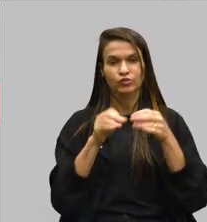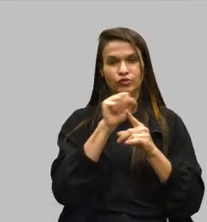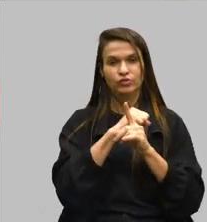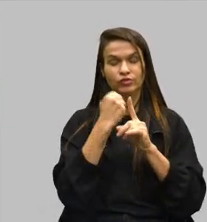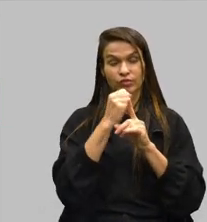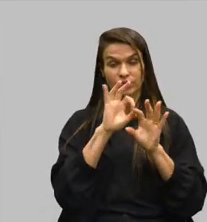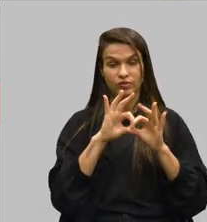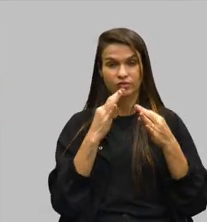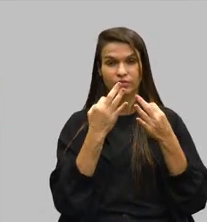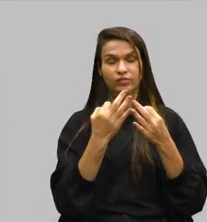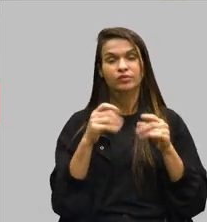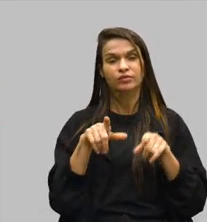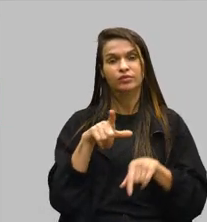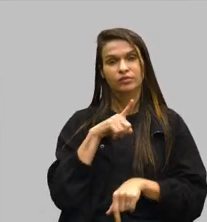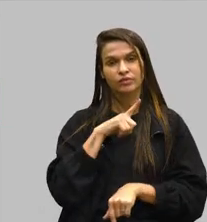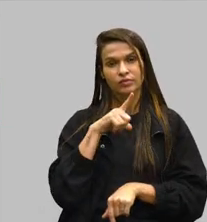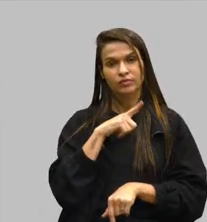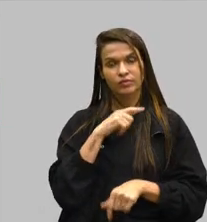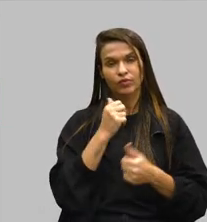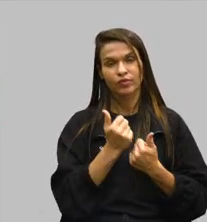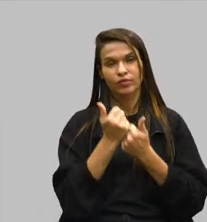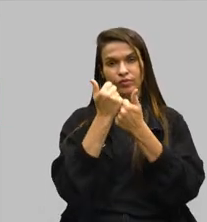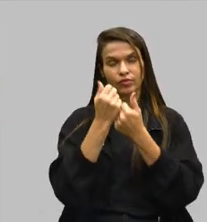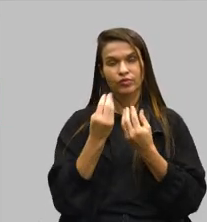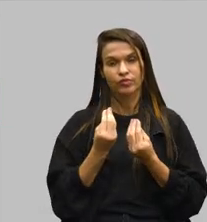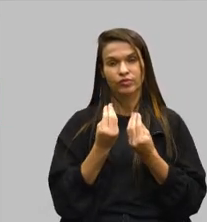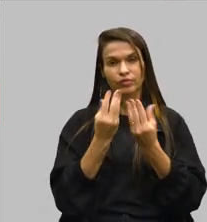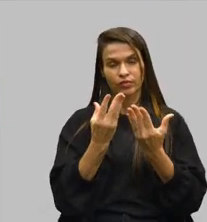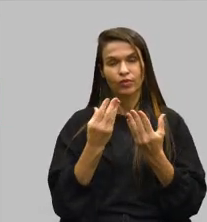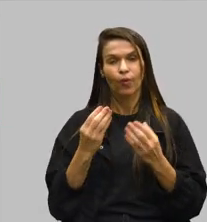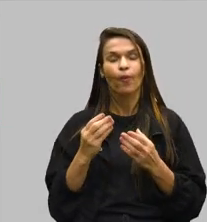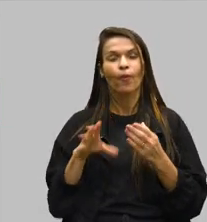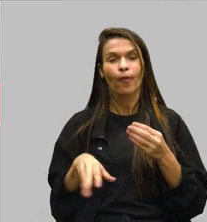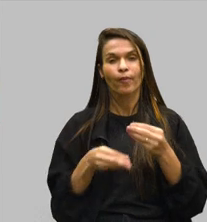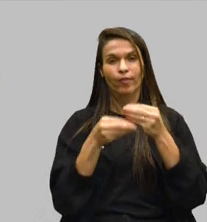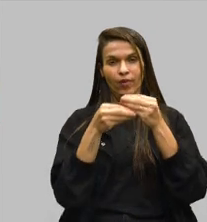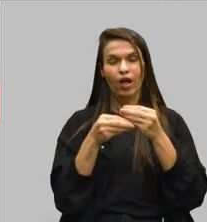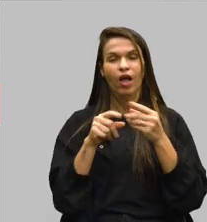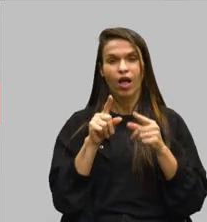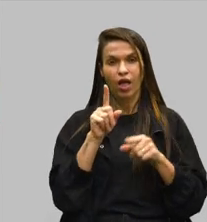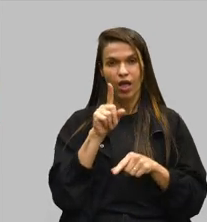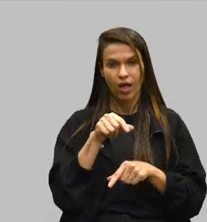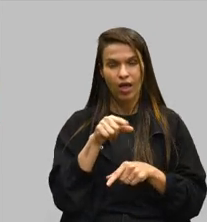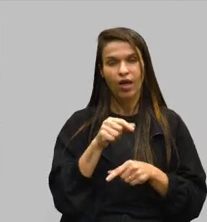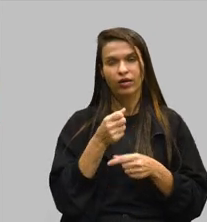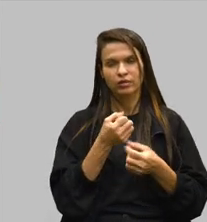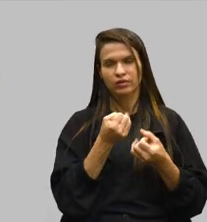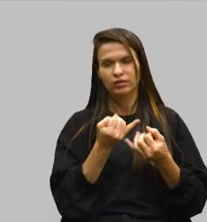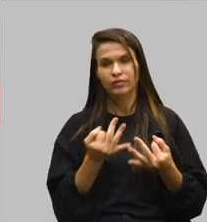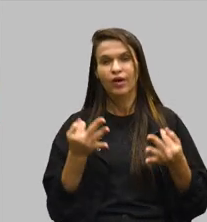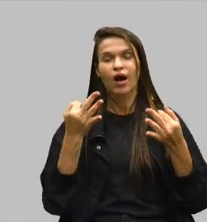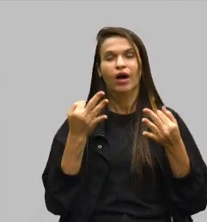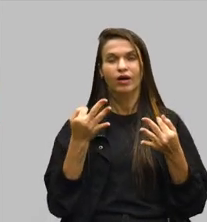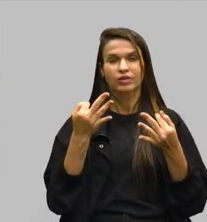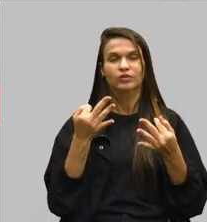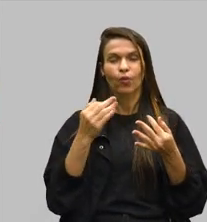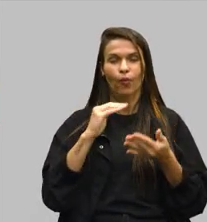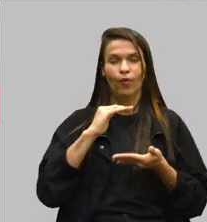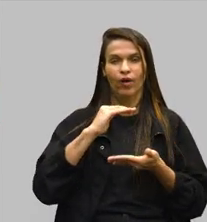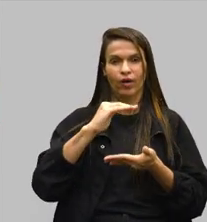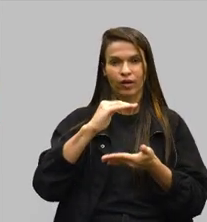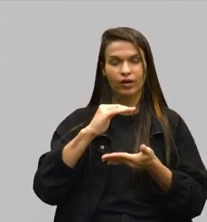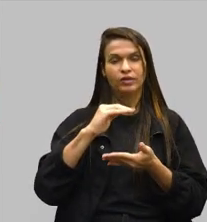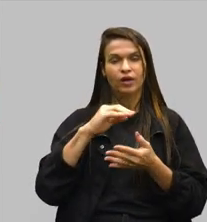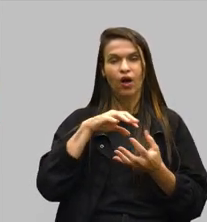famílias, e tendo aqui como apoio entregas complementares, que são as cisternas de placa, forças ecológicas, kits fotovoltaicos,